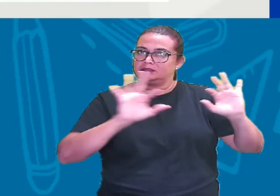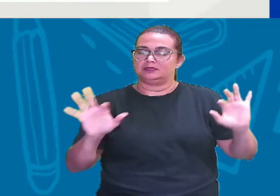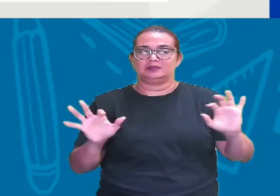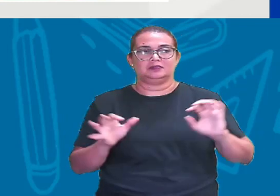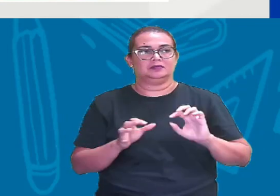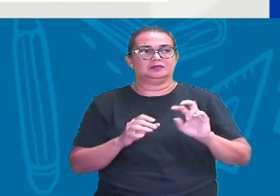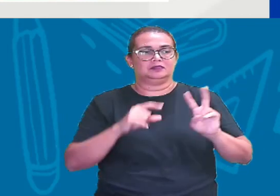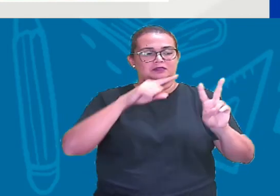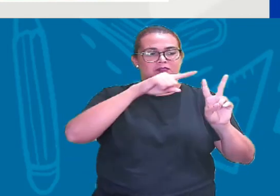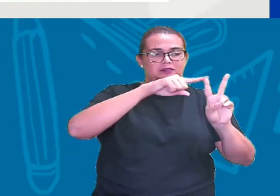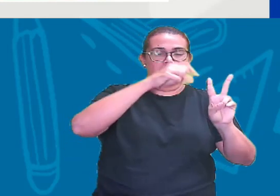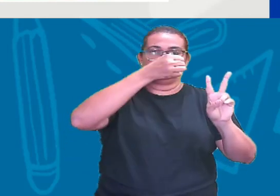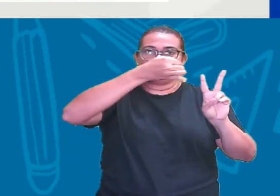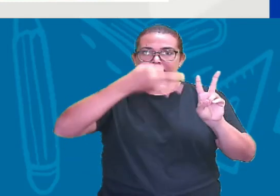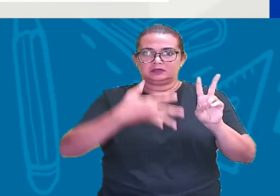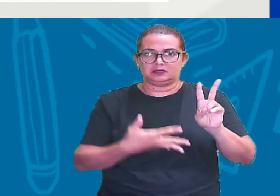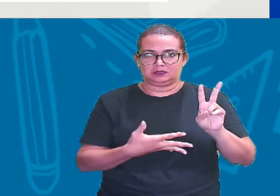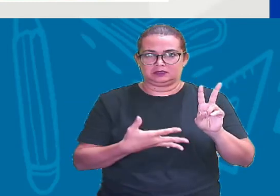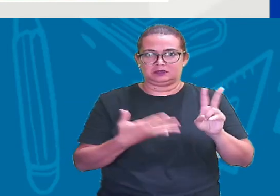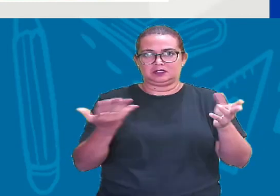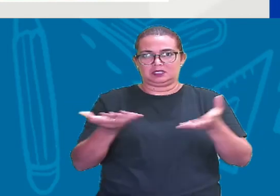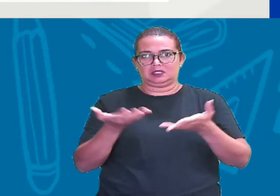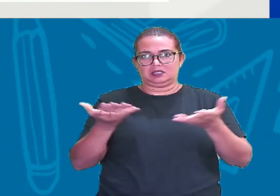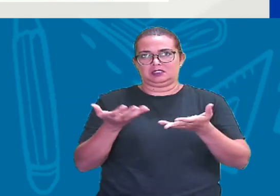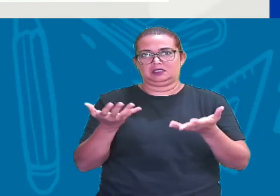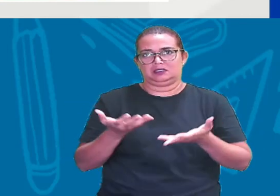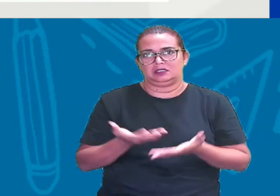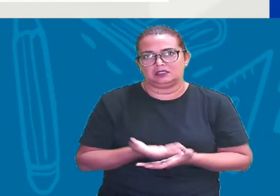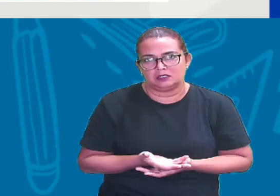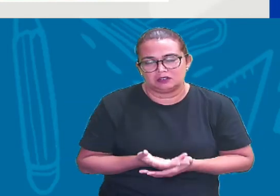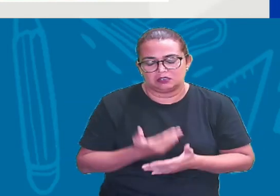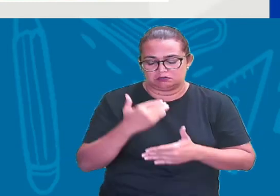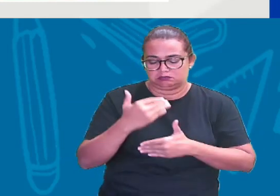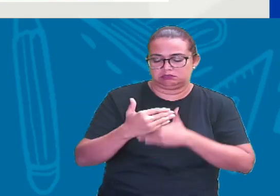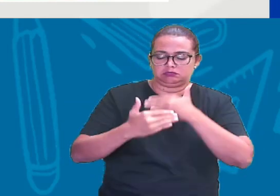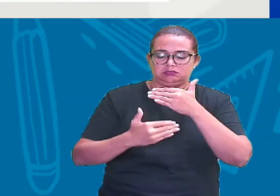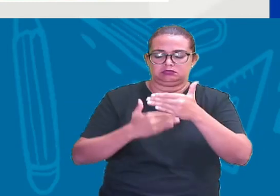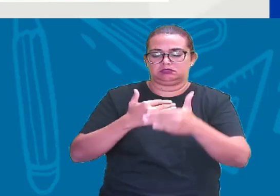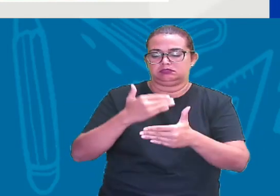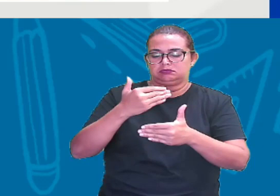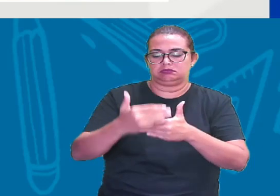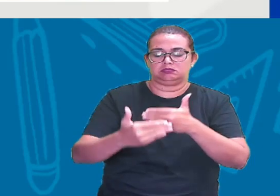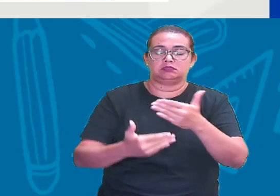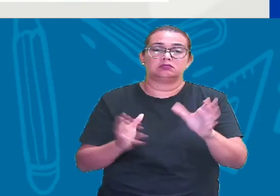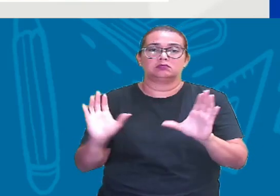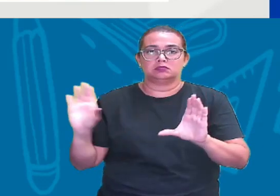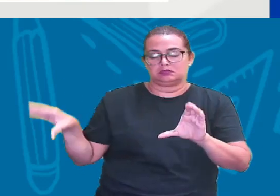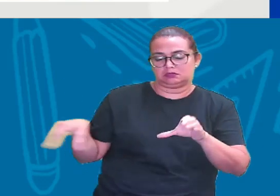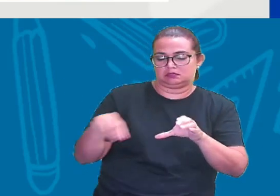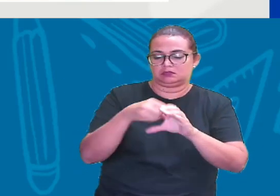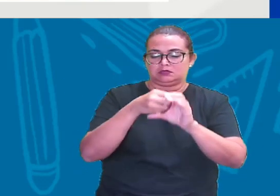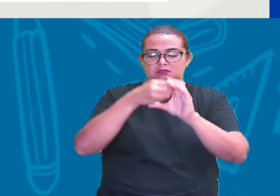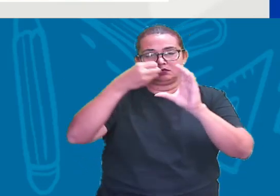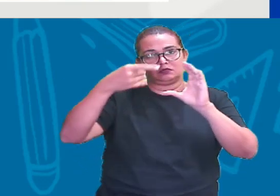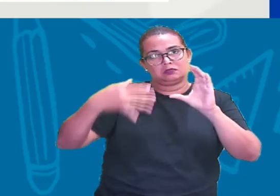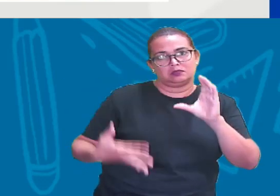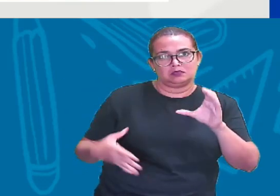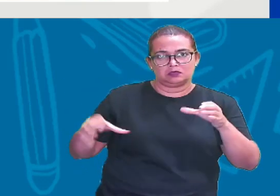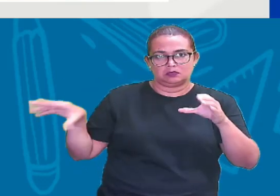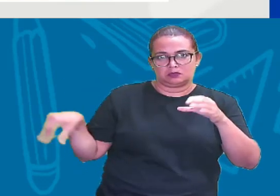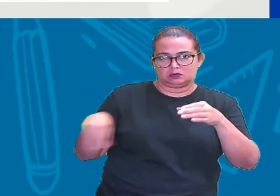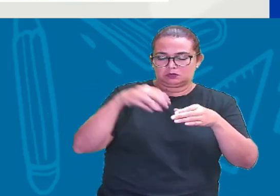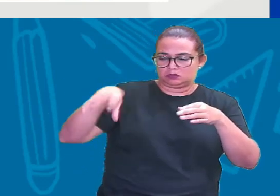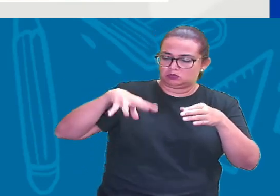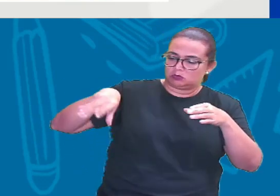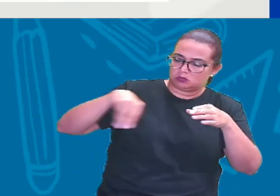números irracionais Agora, vamos recordar passo a passo desses conjuntos Conjuntos que fazem